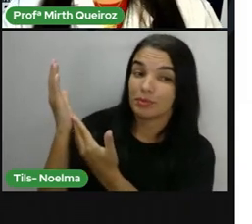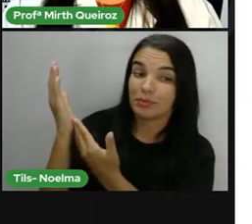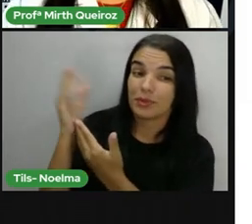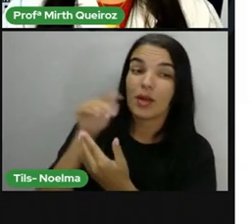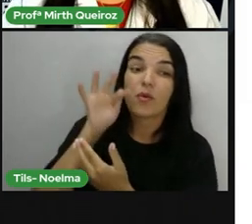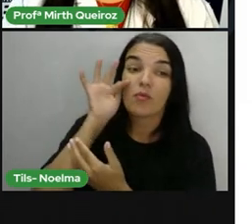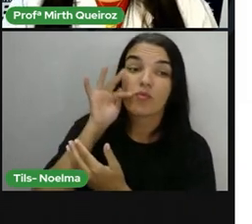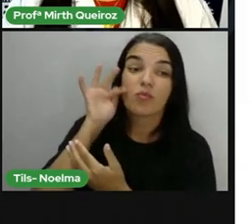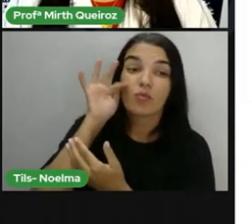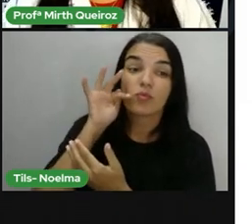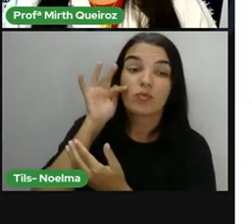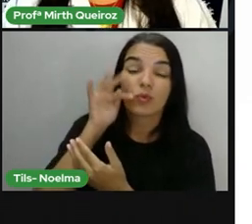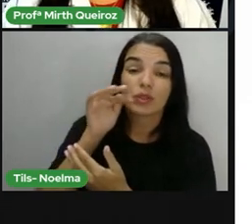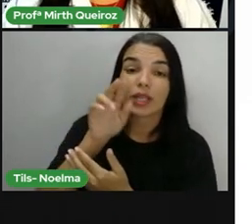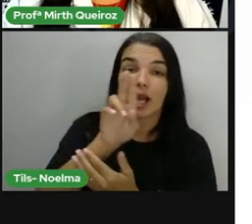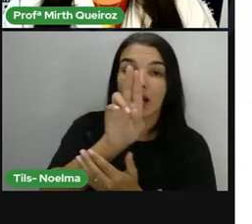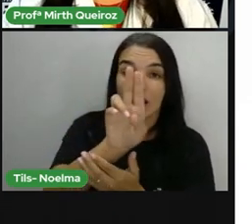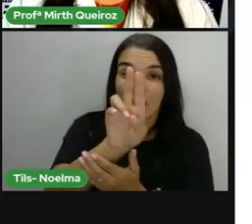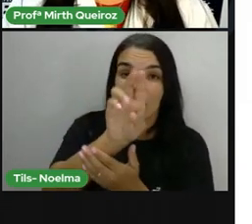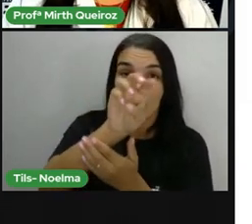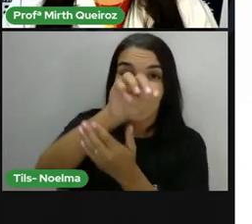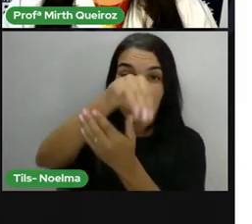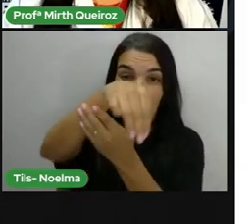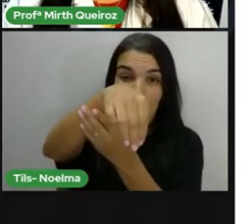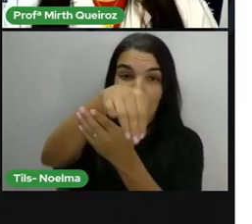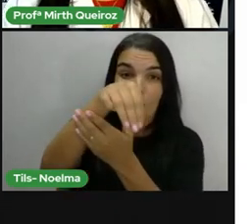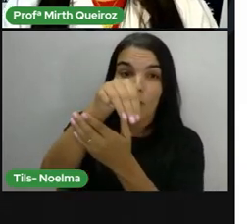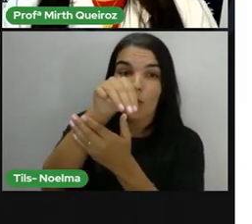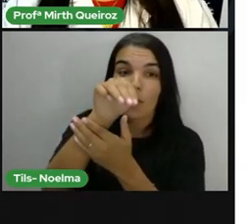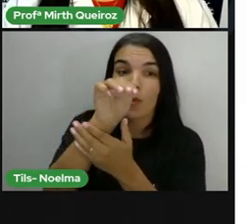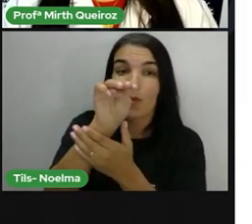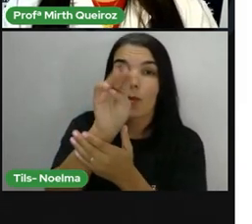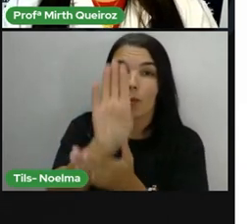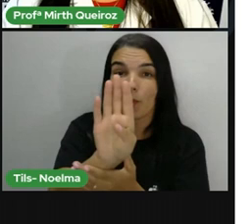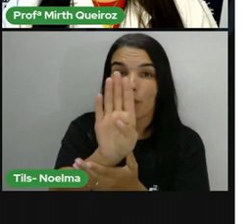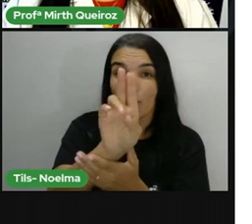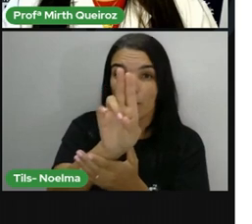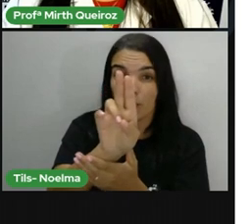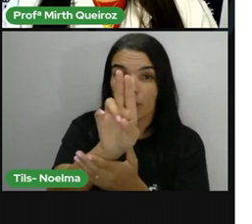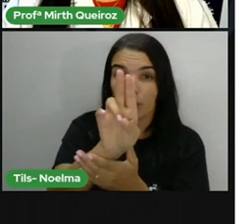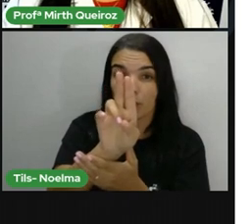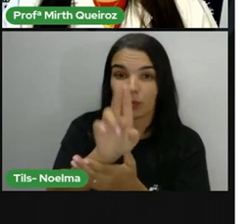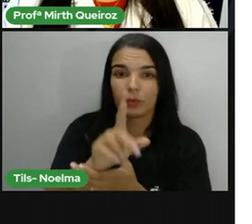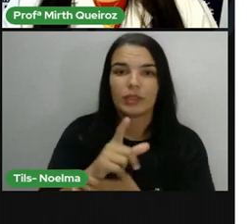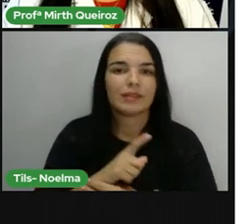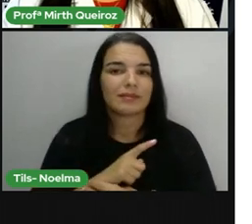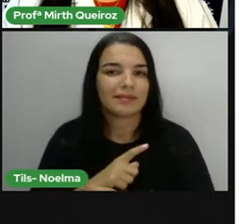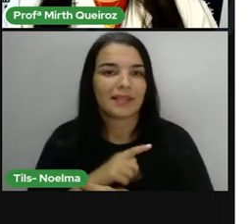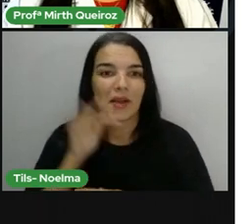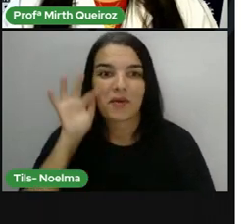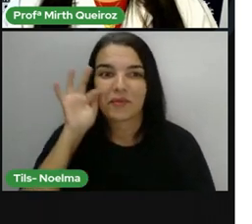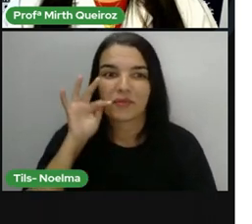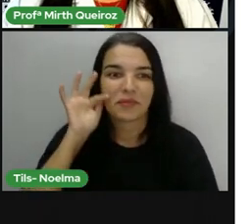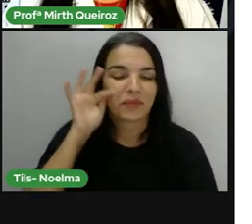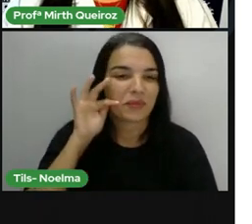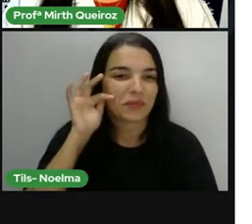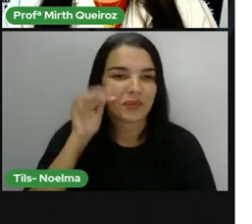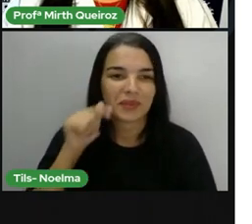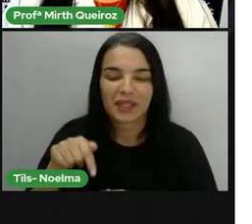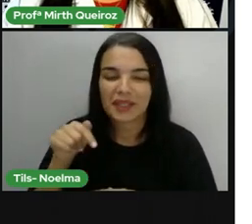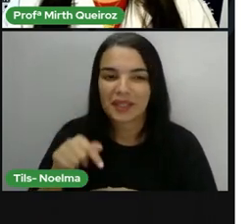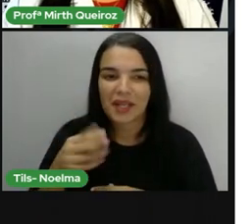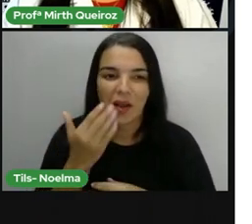umbu, como a gente falou, é uma fruta que faz parte da caatinga. É uma das frutas tradicionalmente utilizadas pela culinária